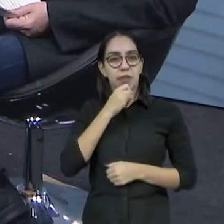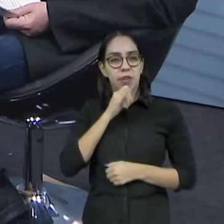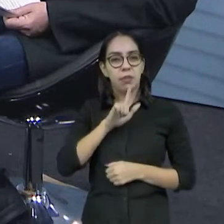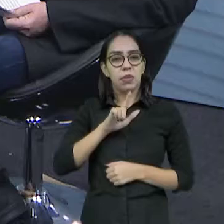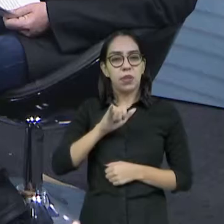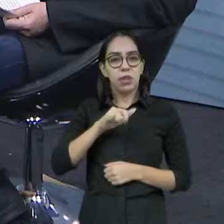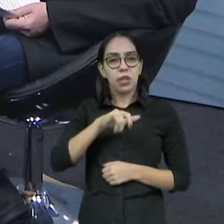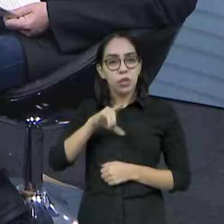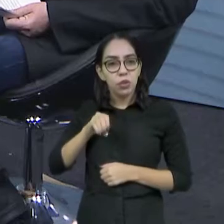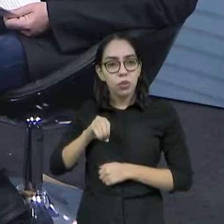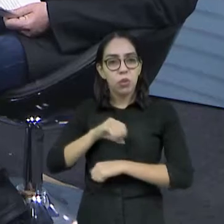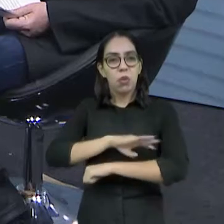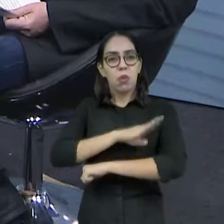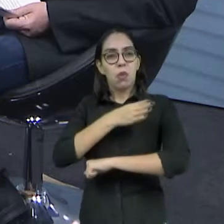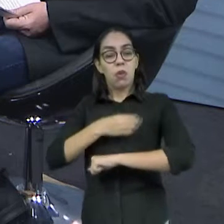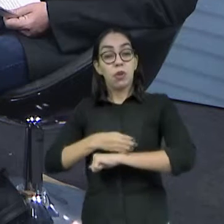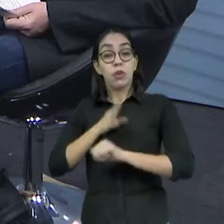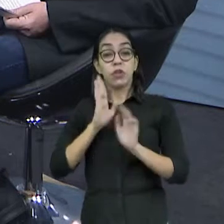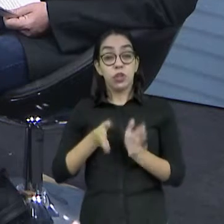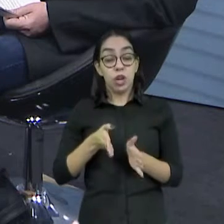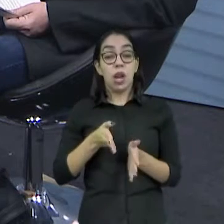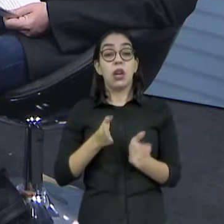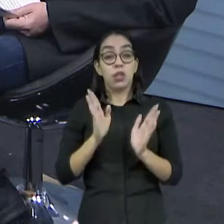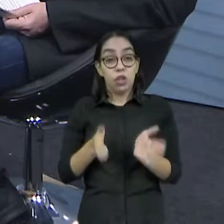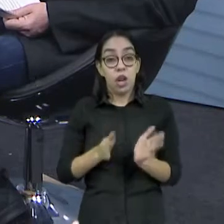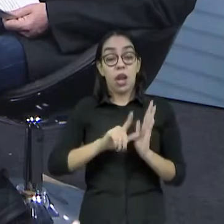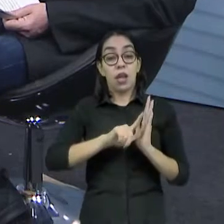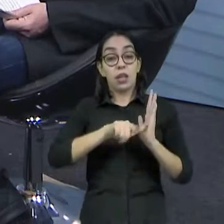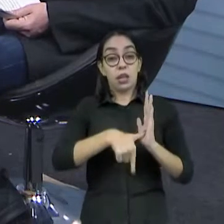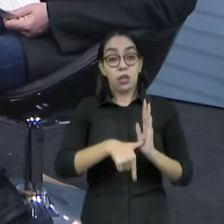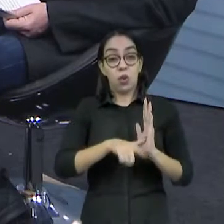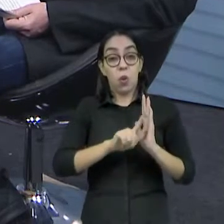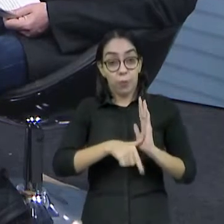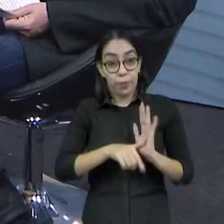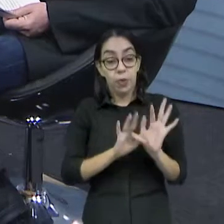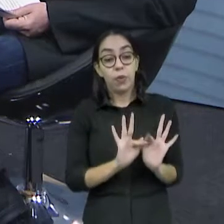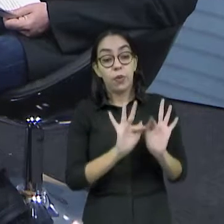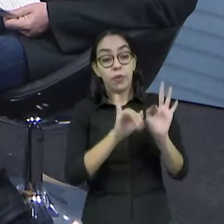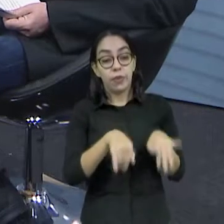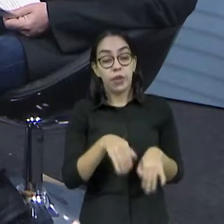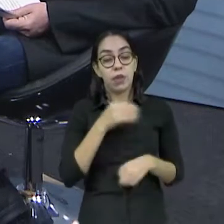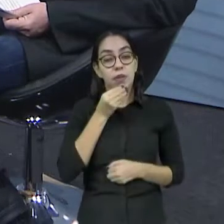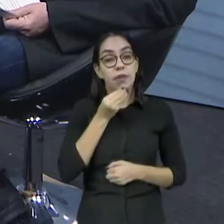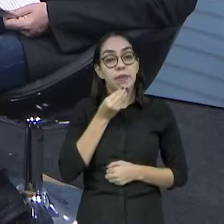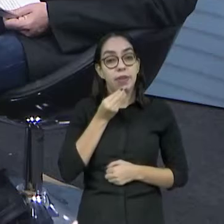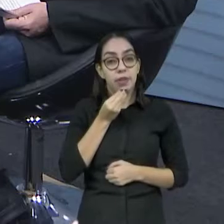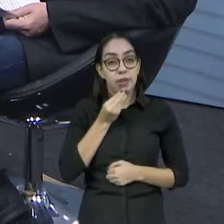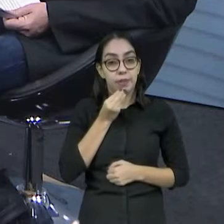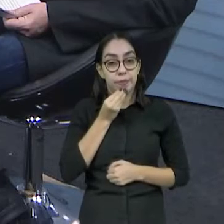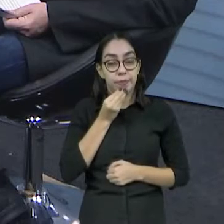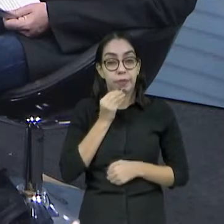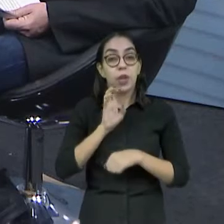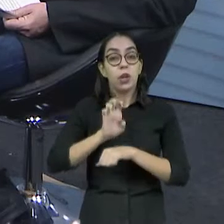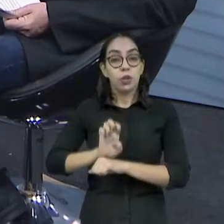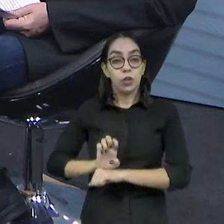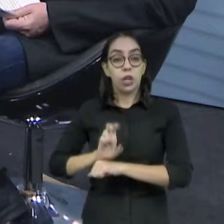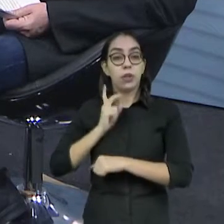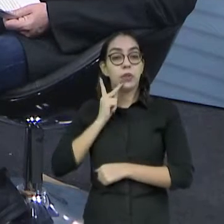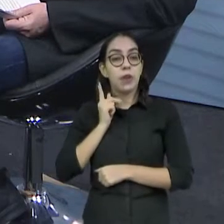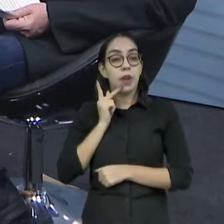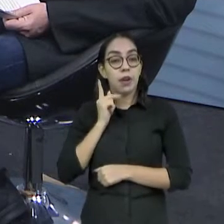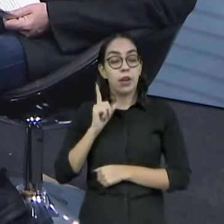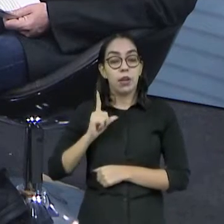prazo na área não foi cumprido. O Brasil ainda convive com lixões. Aqui no Ceará avançou-se um pouco para os consórcios